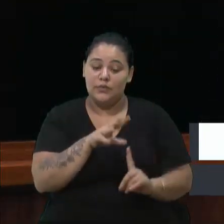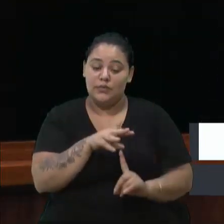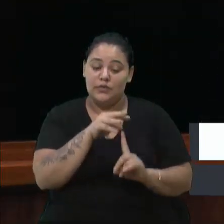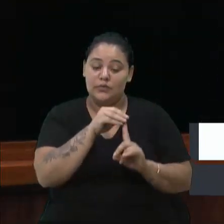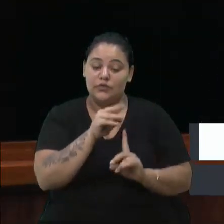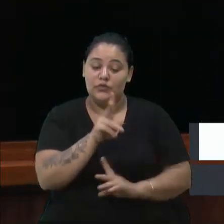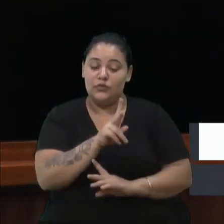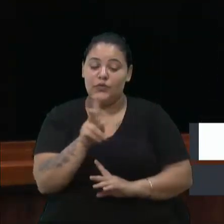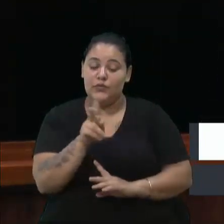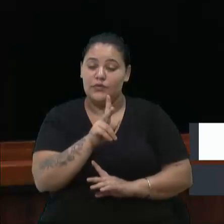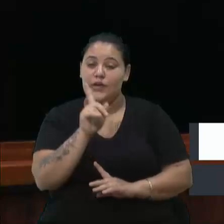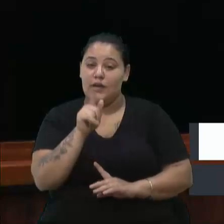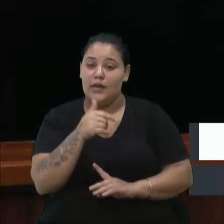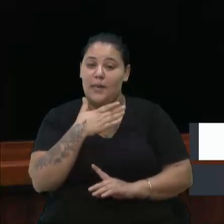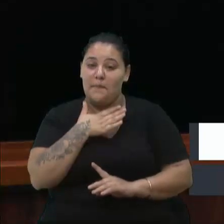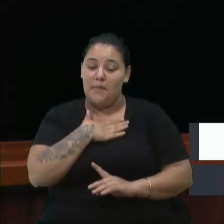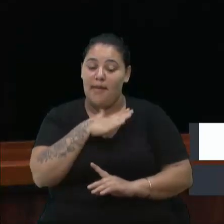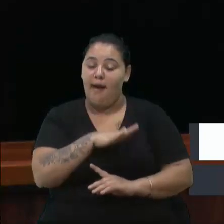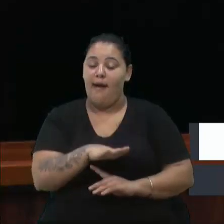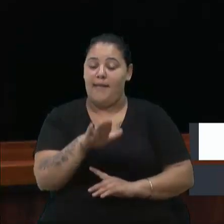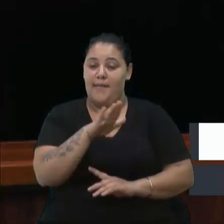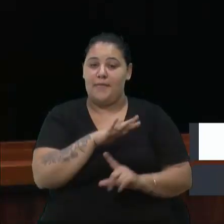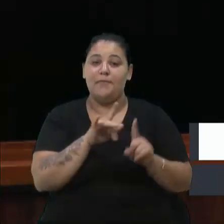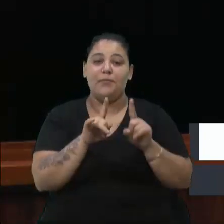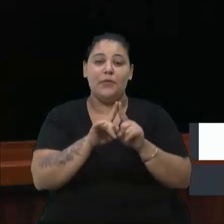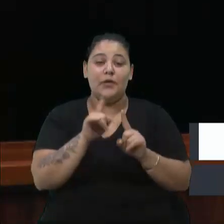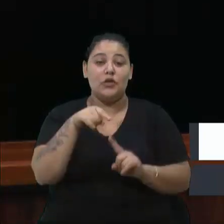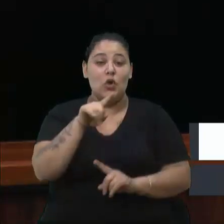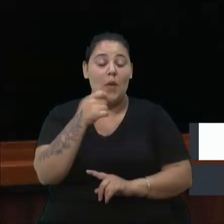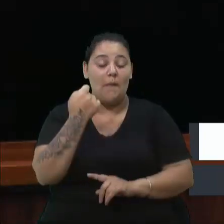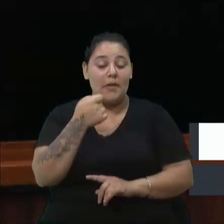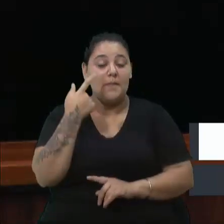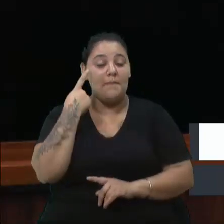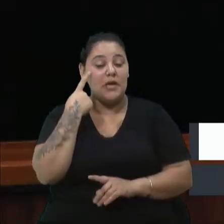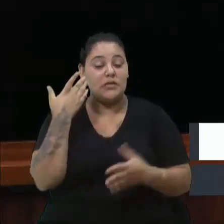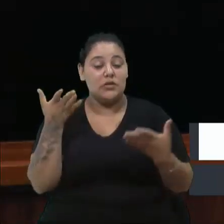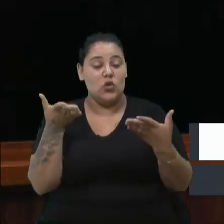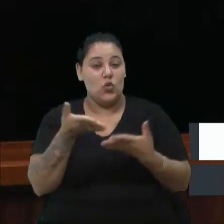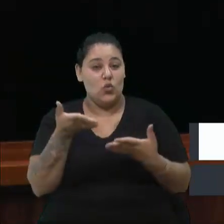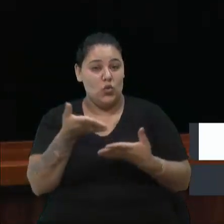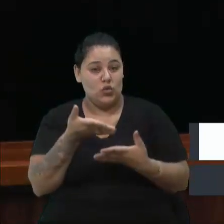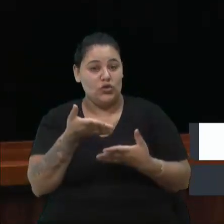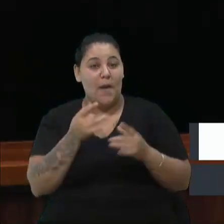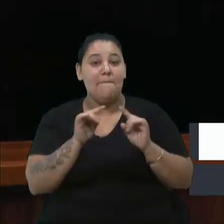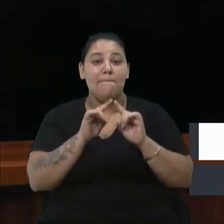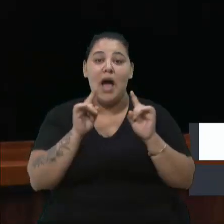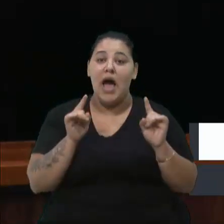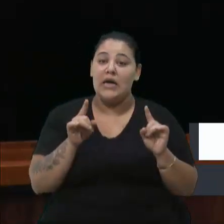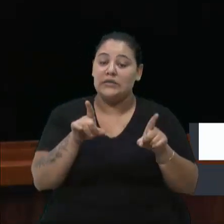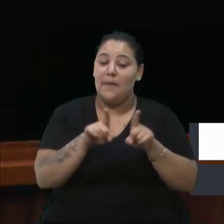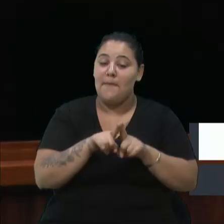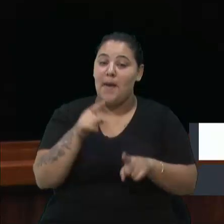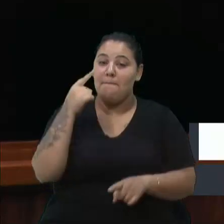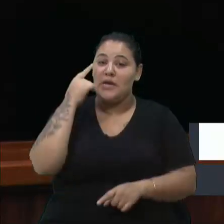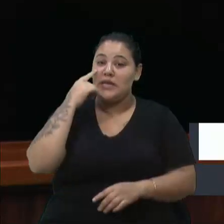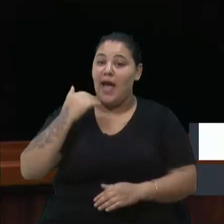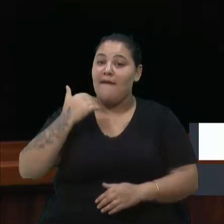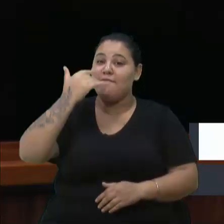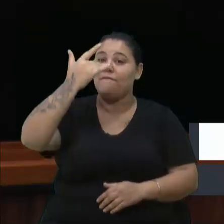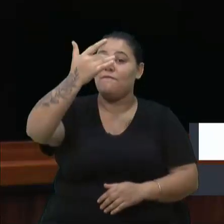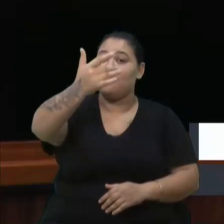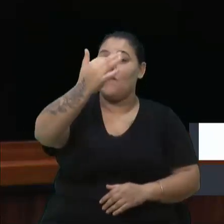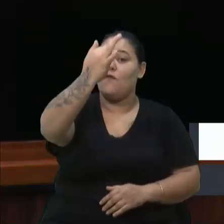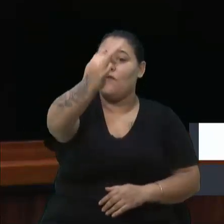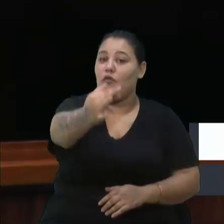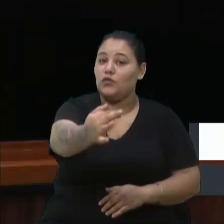a minha categoria. Então, a gente tem que pensar hoje, mas também pensando no futuro, que tipo